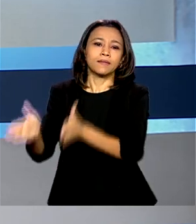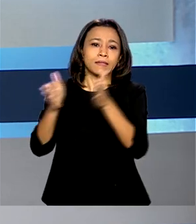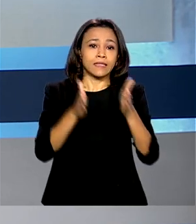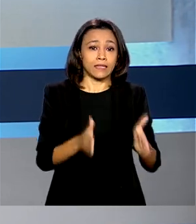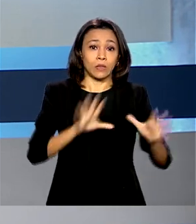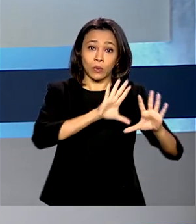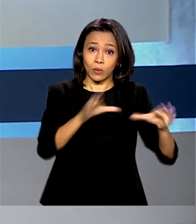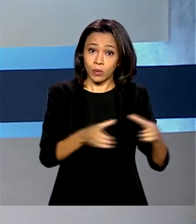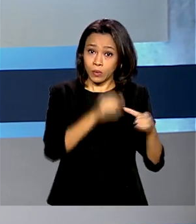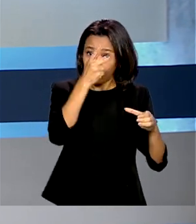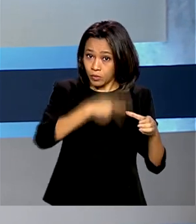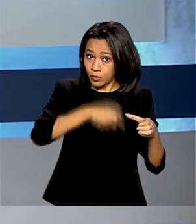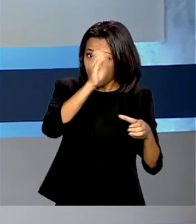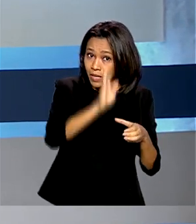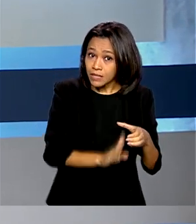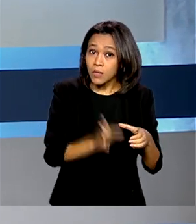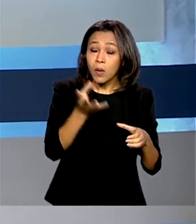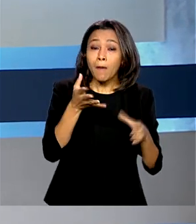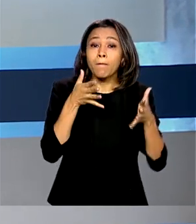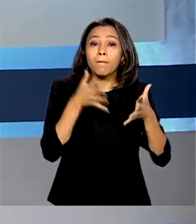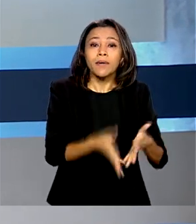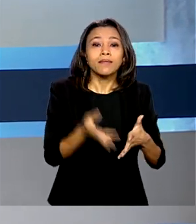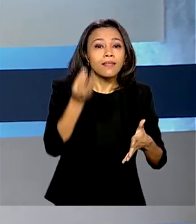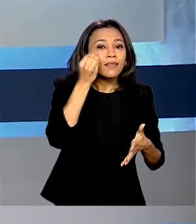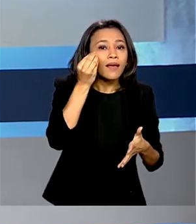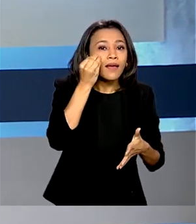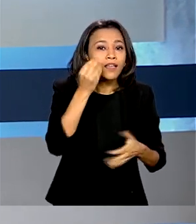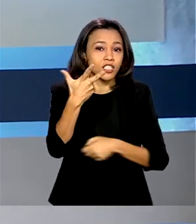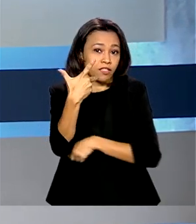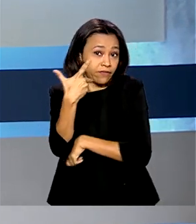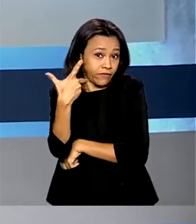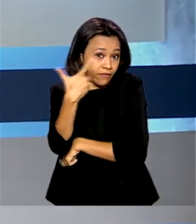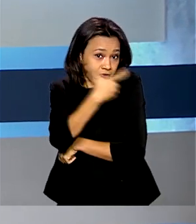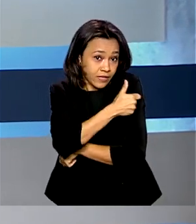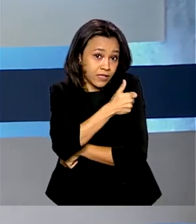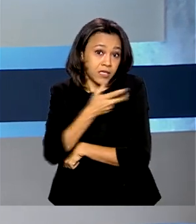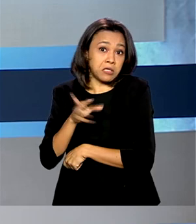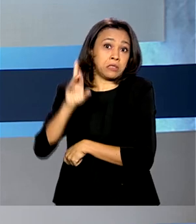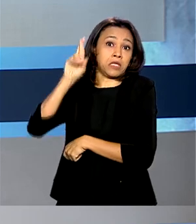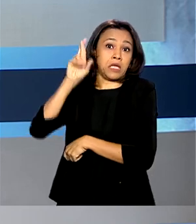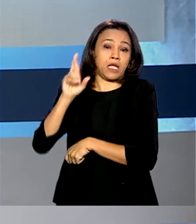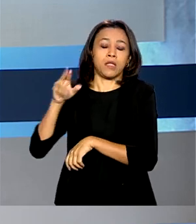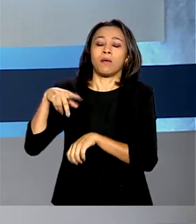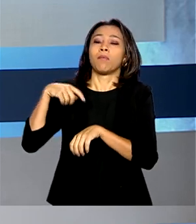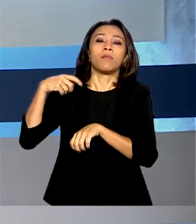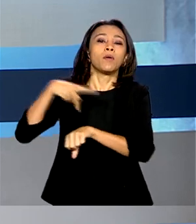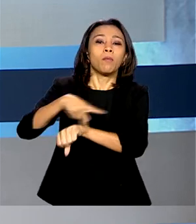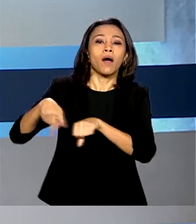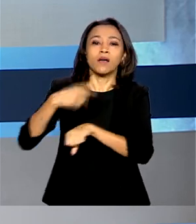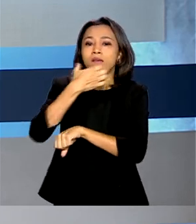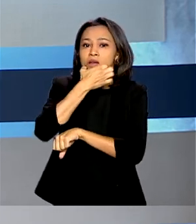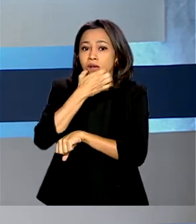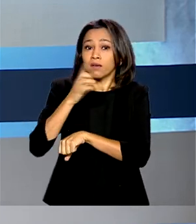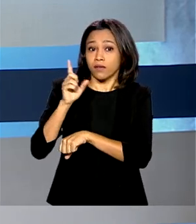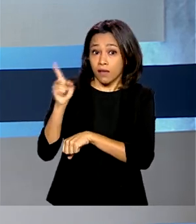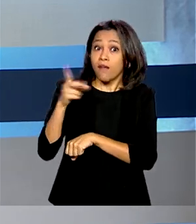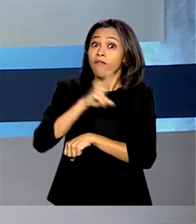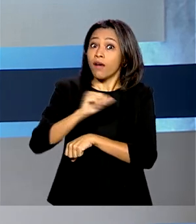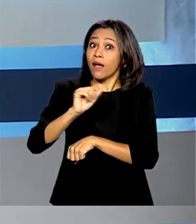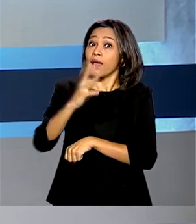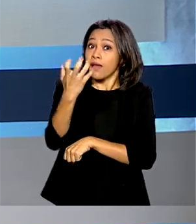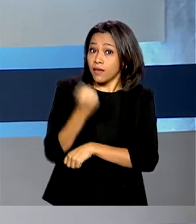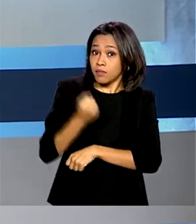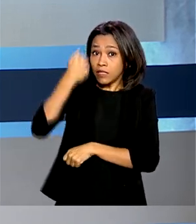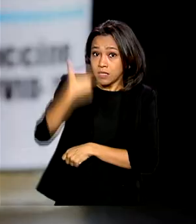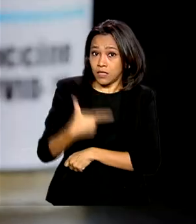Brasileiros que estão participando de testes para a vacina de Oxford, liderada pelo Reino Unido, vão receber uma segunda dose da imunização.